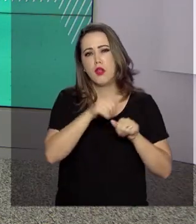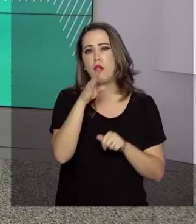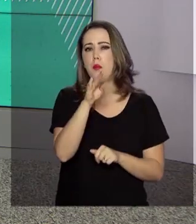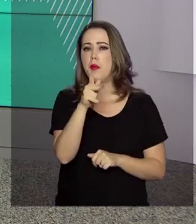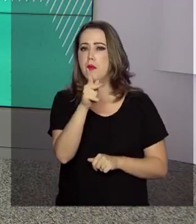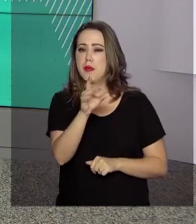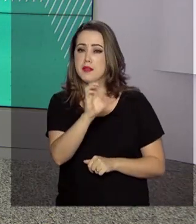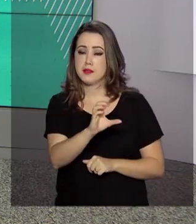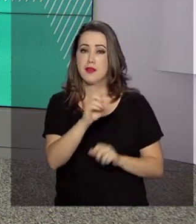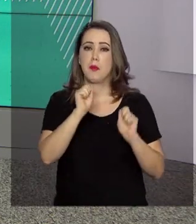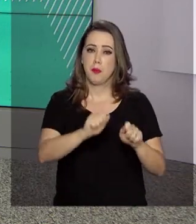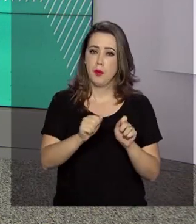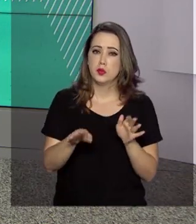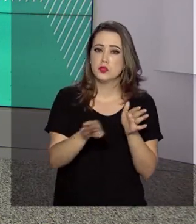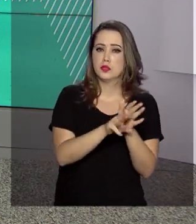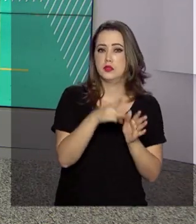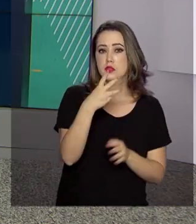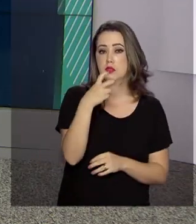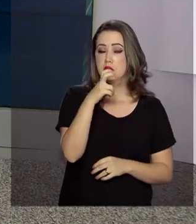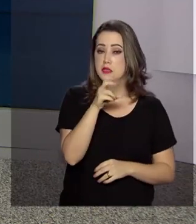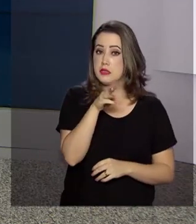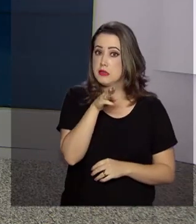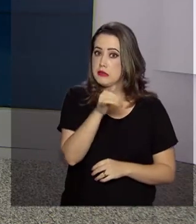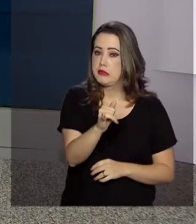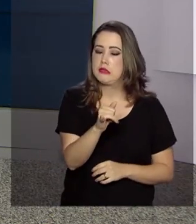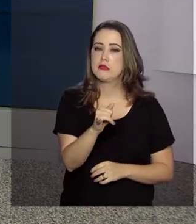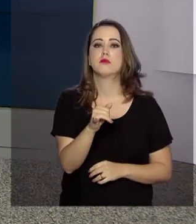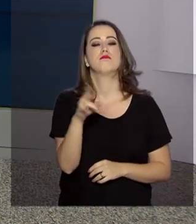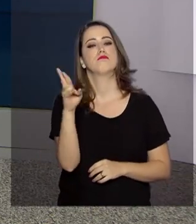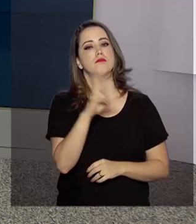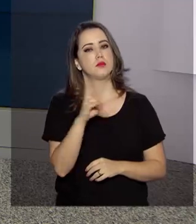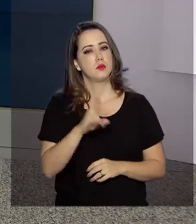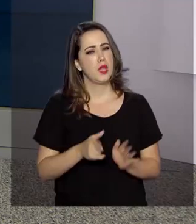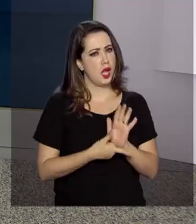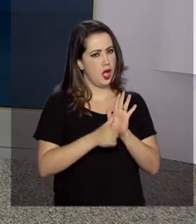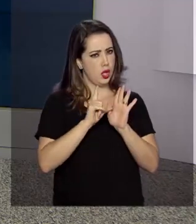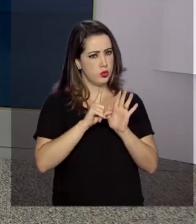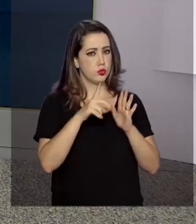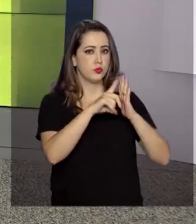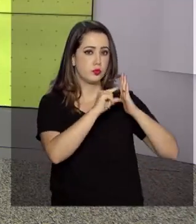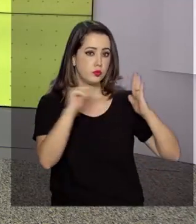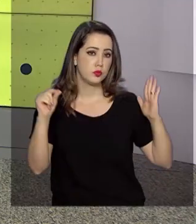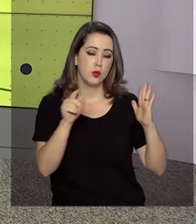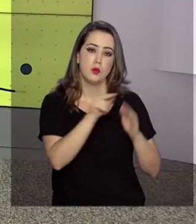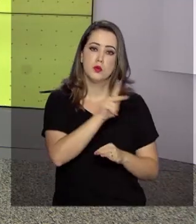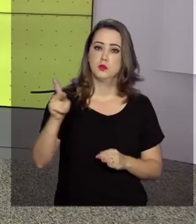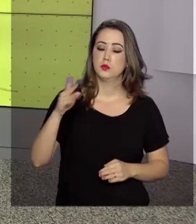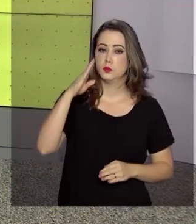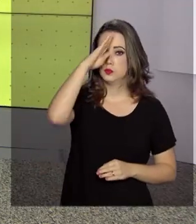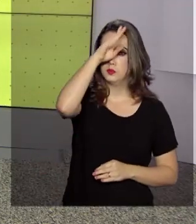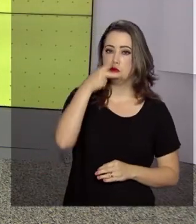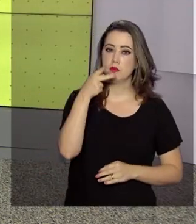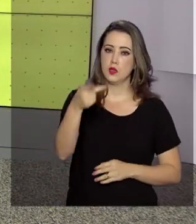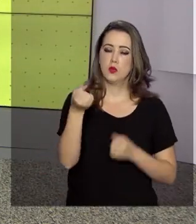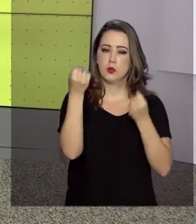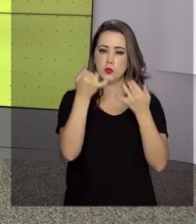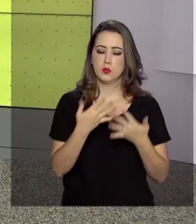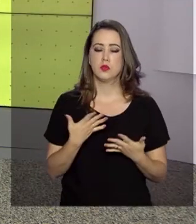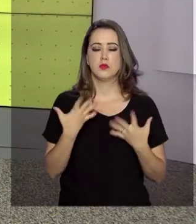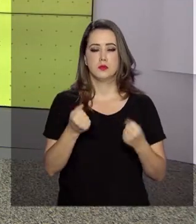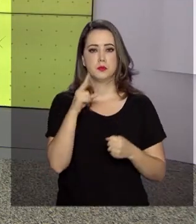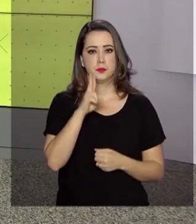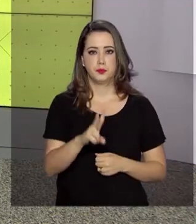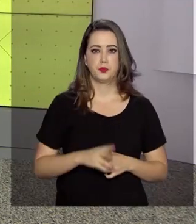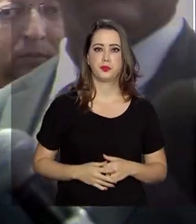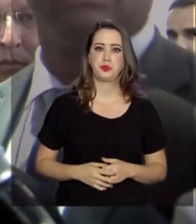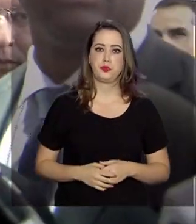pode chegar a 35 bilhões. Mais cedo, no Palácio do Planalto, o presidente Jair Bolsonaro falou sobre o assunto. Vamos ouvir.